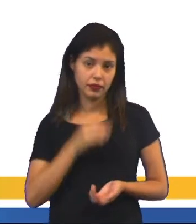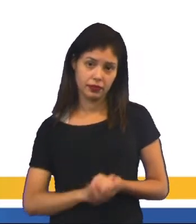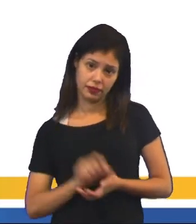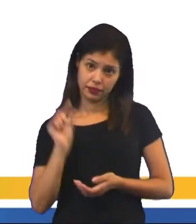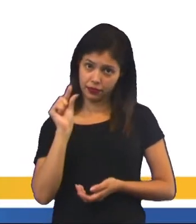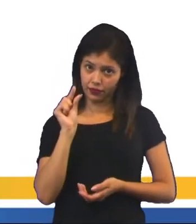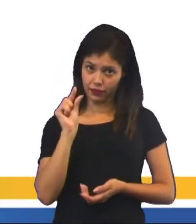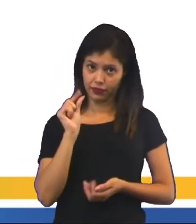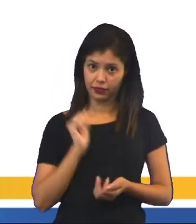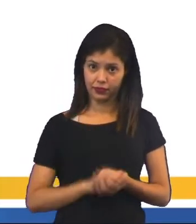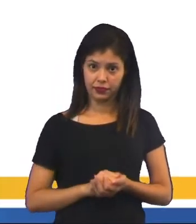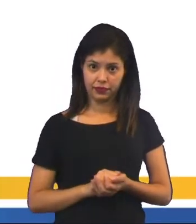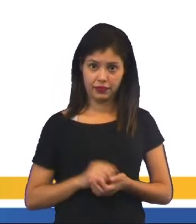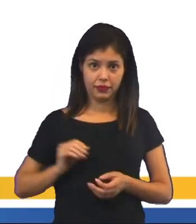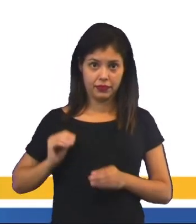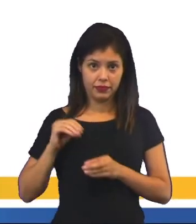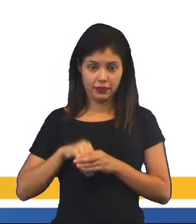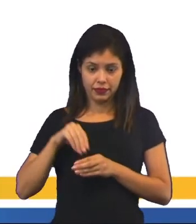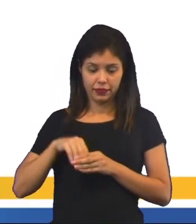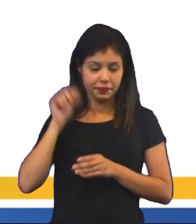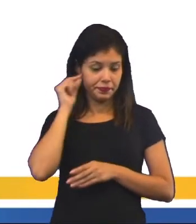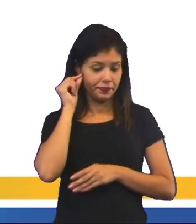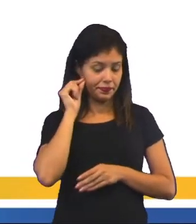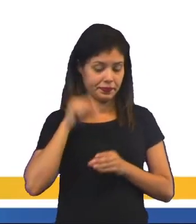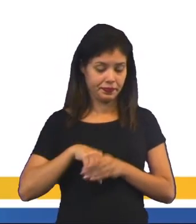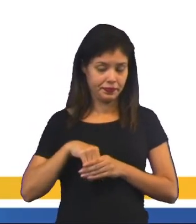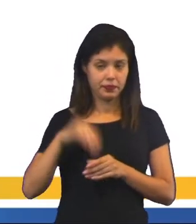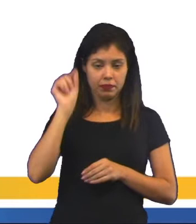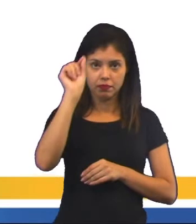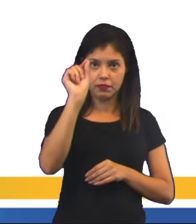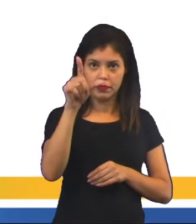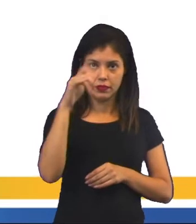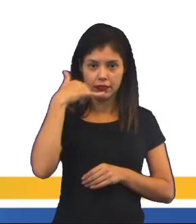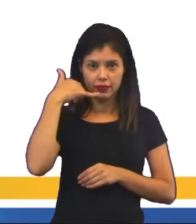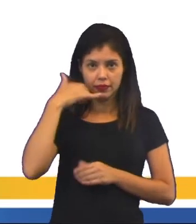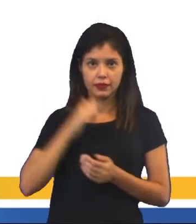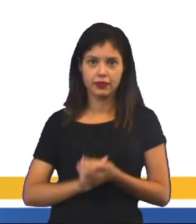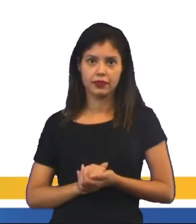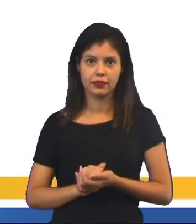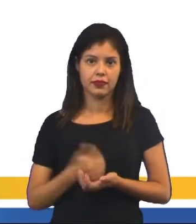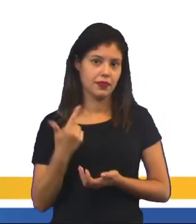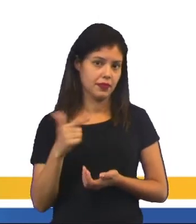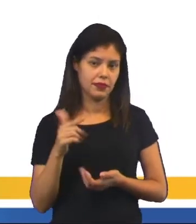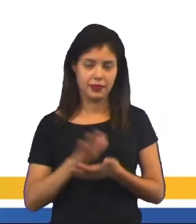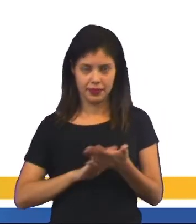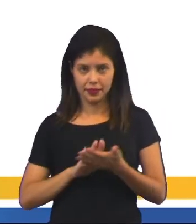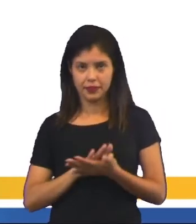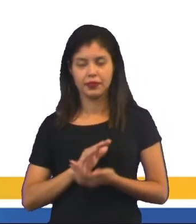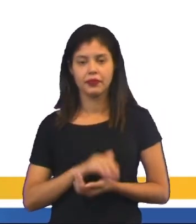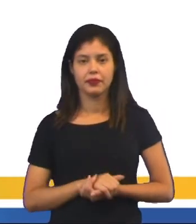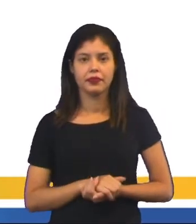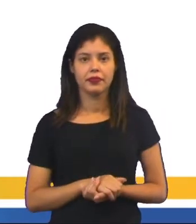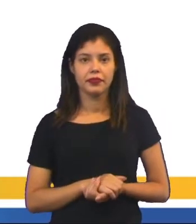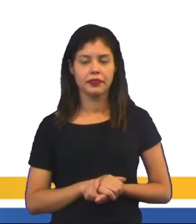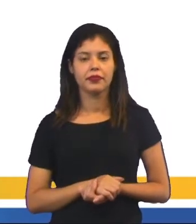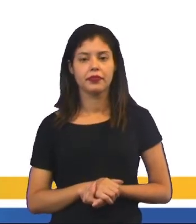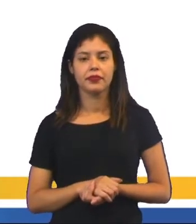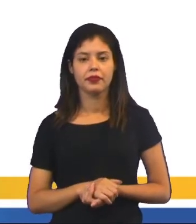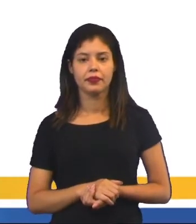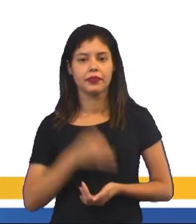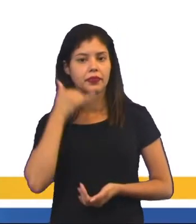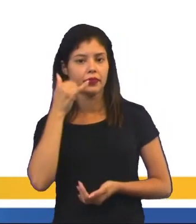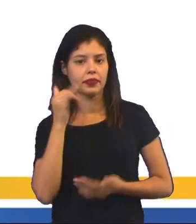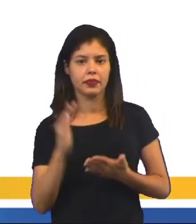com a fichinha na carteira de bolsa, aquela carteira de guardar dinheiro, que hoje já está no desuso também, né? E aí eles queriam